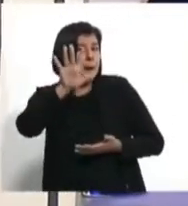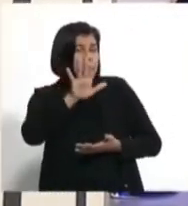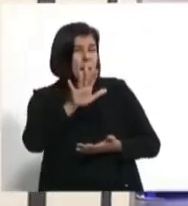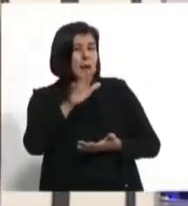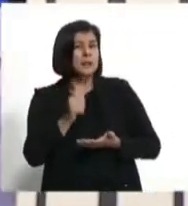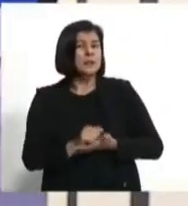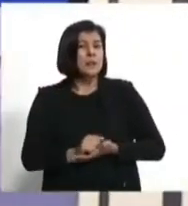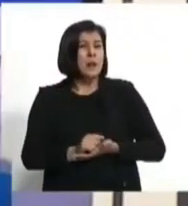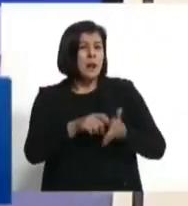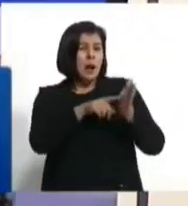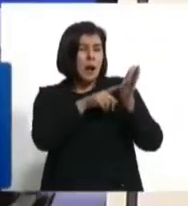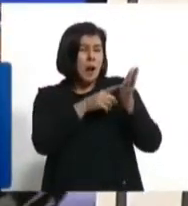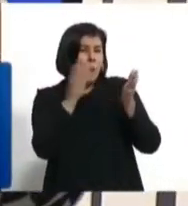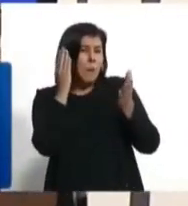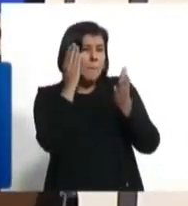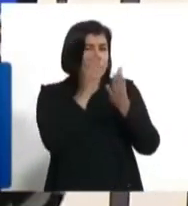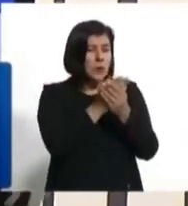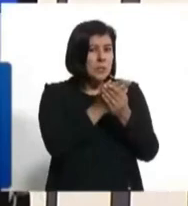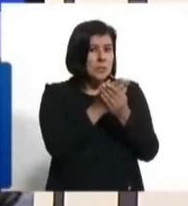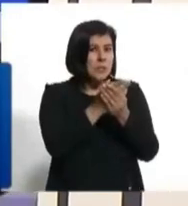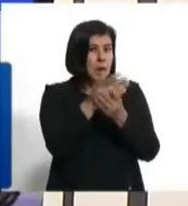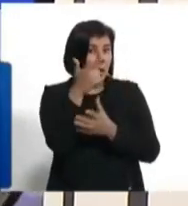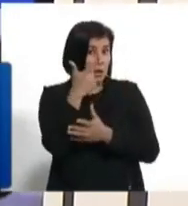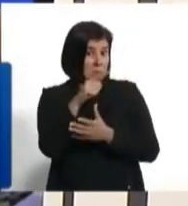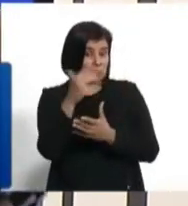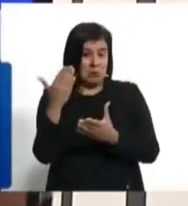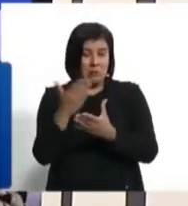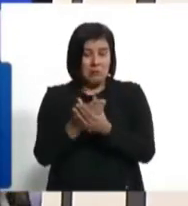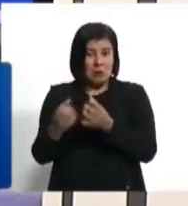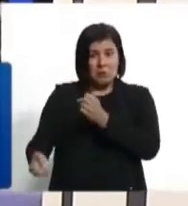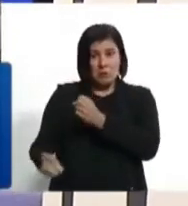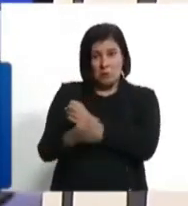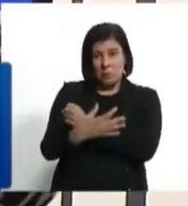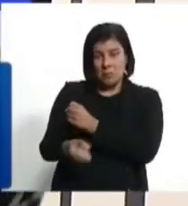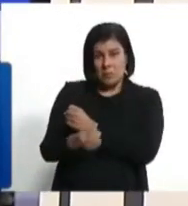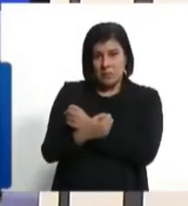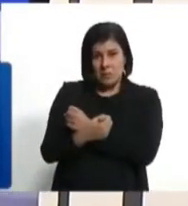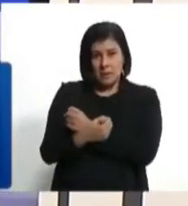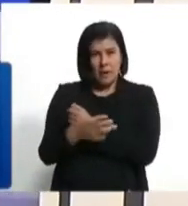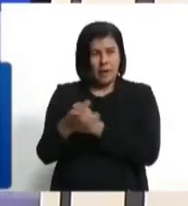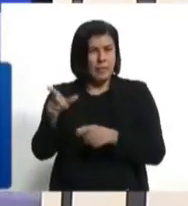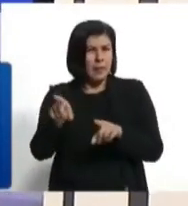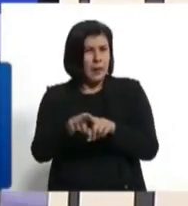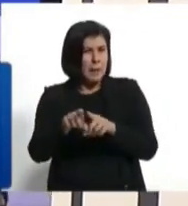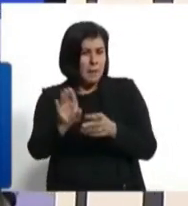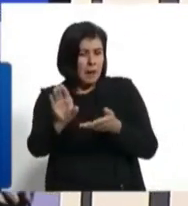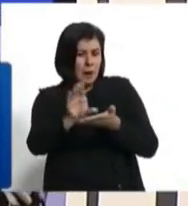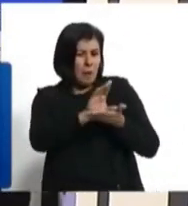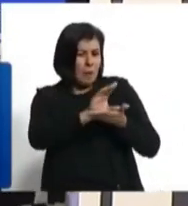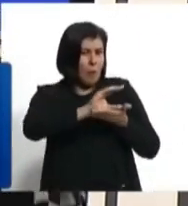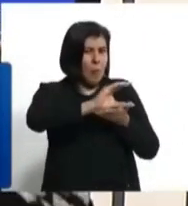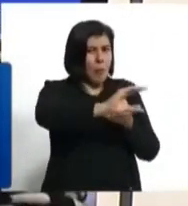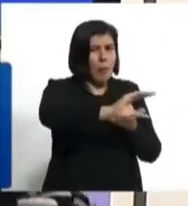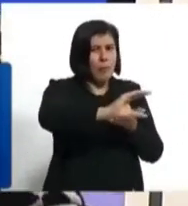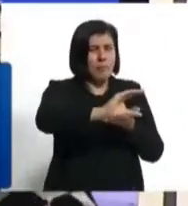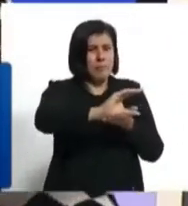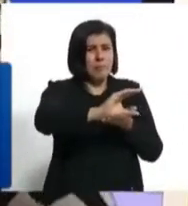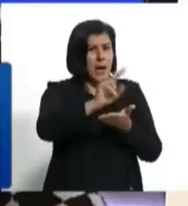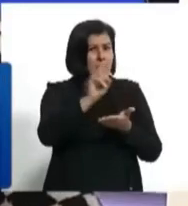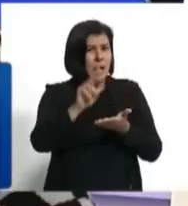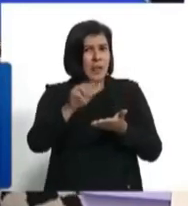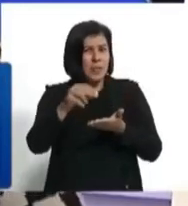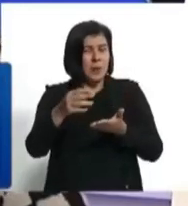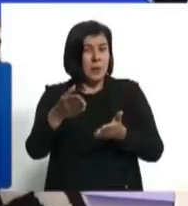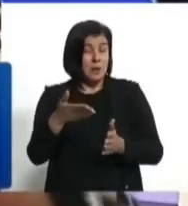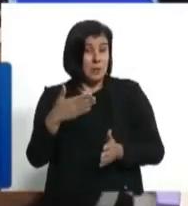sendo investigado. Eu não tenho contra mim investigação de corrupção, nem de desvio de recursos públicos. Eu nunca beneficiei ninguém